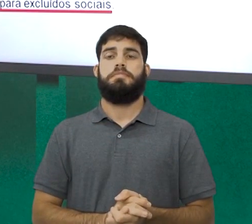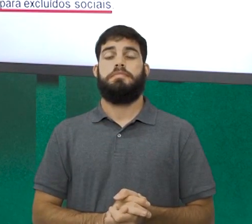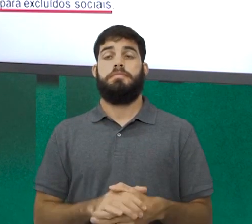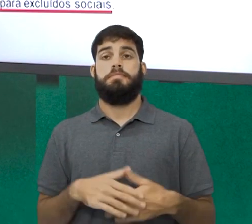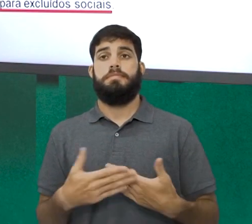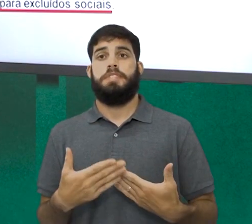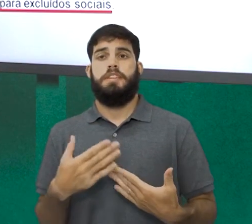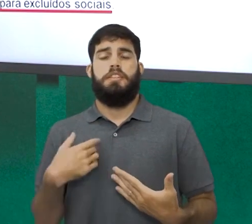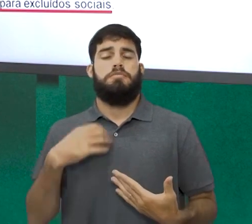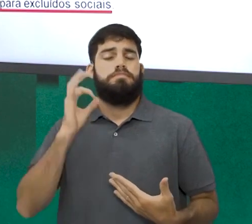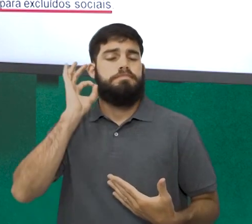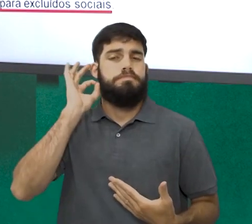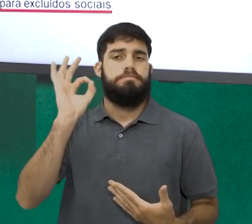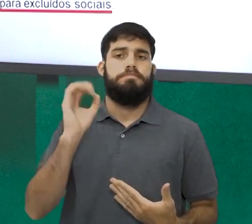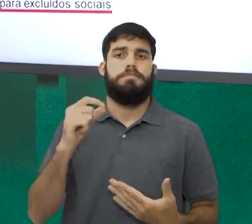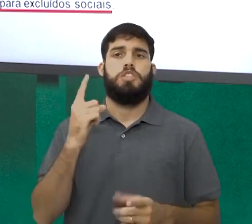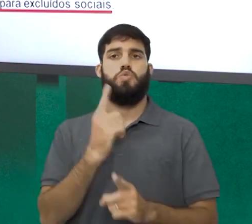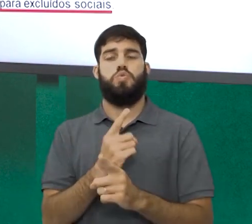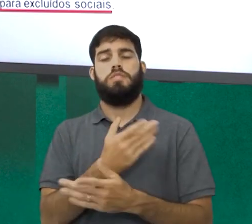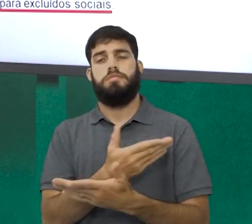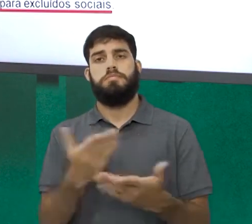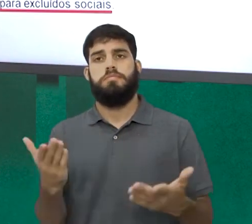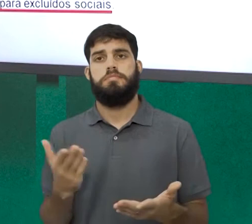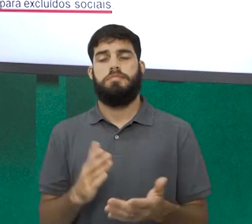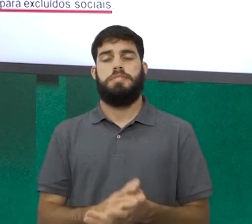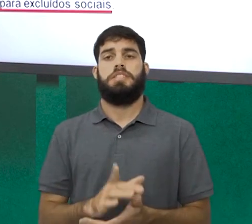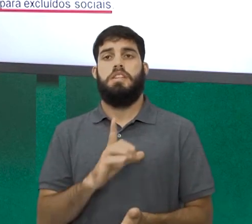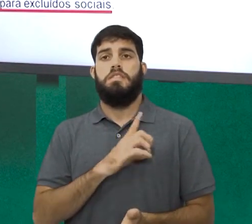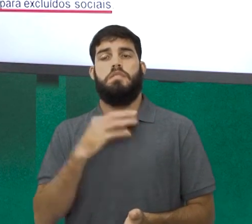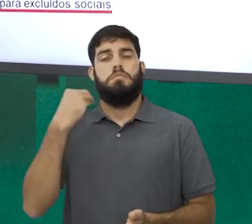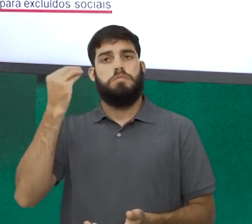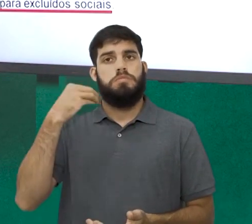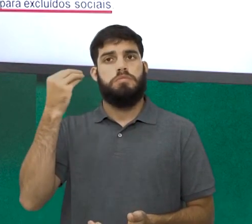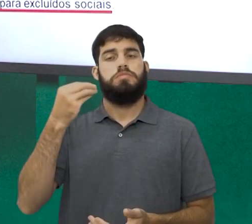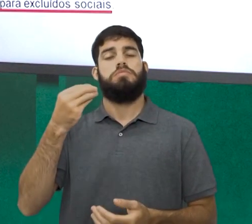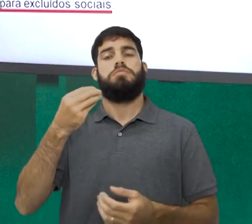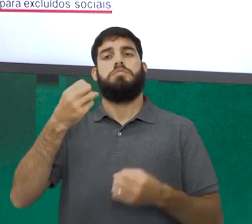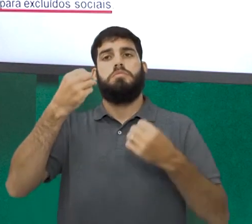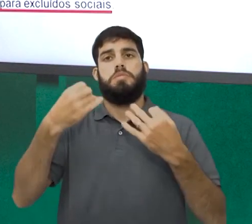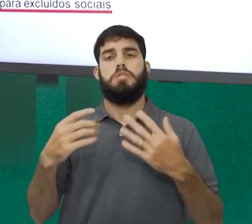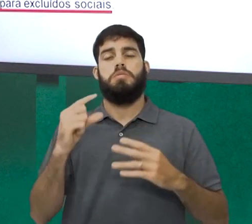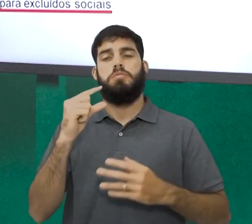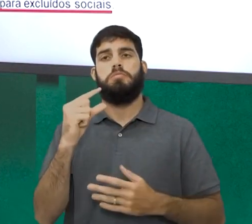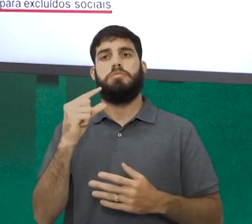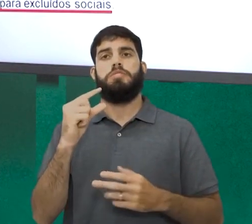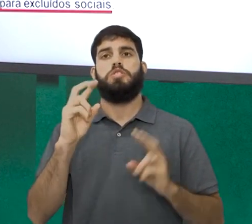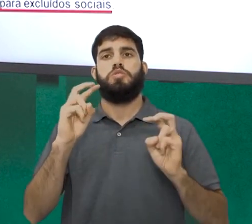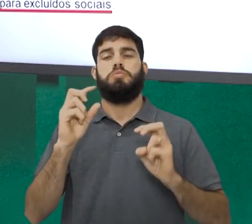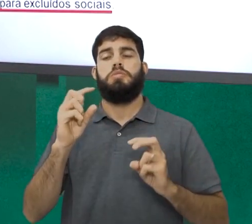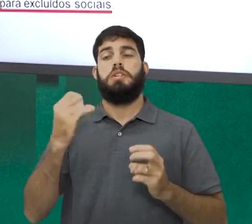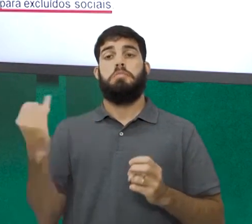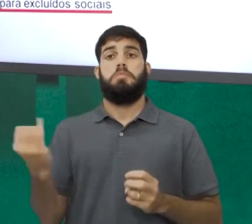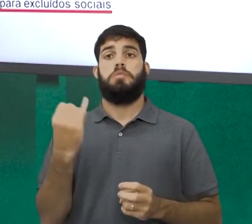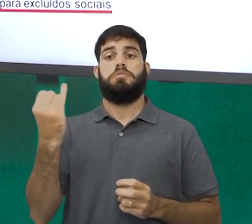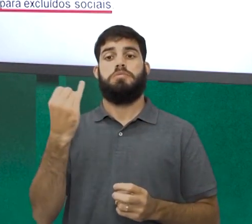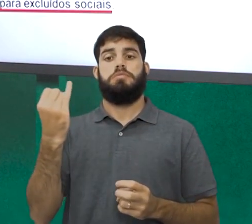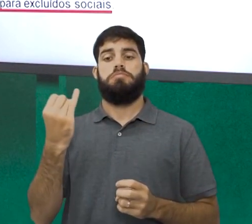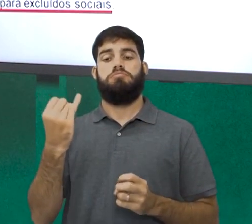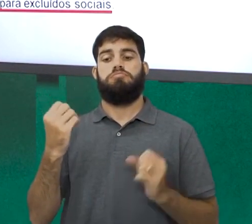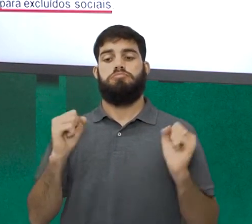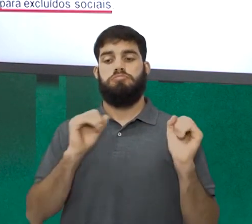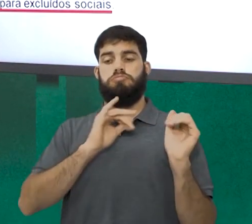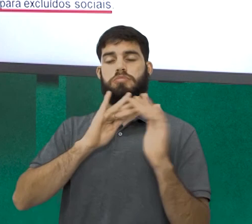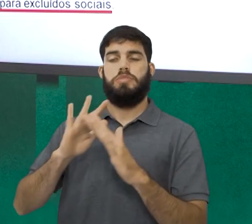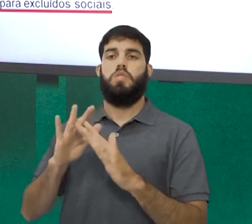Pessoal, foi ótimo reencontrá-los. Tivemos a oportunidade agora de falar um pouco do importante processo de urbanização